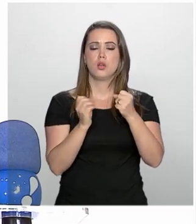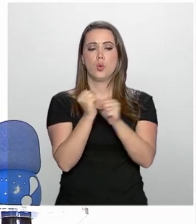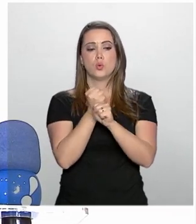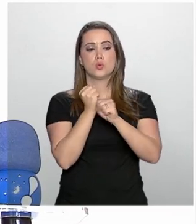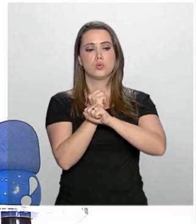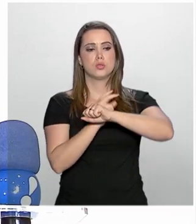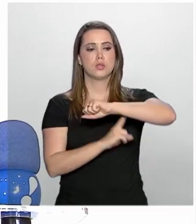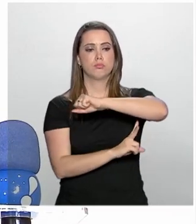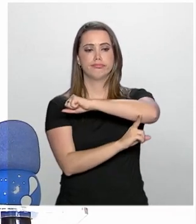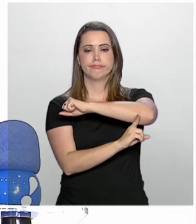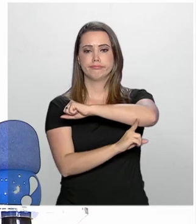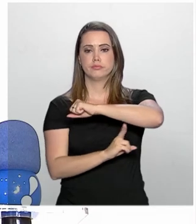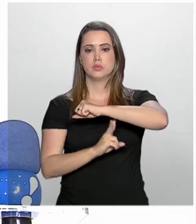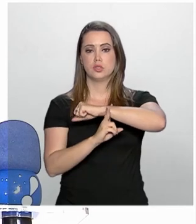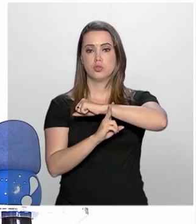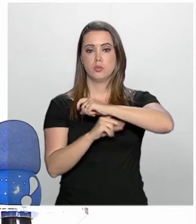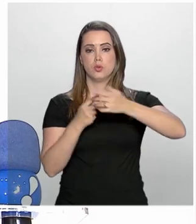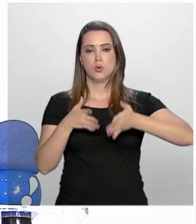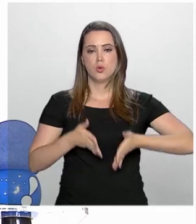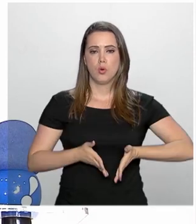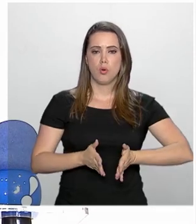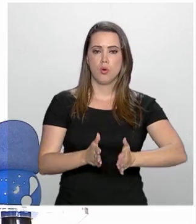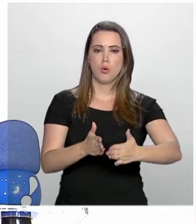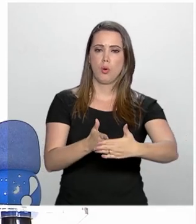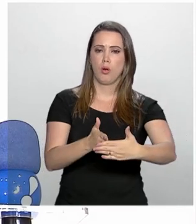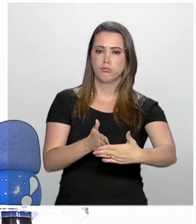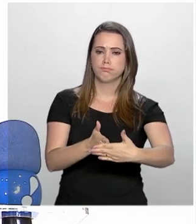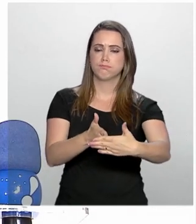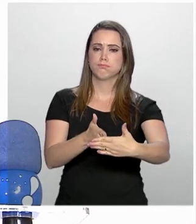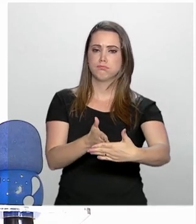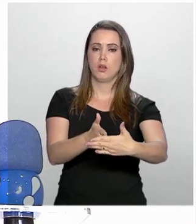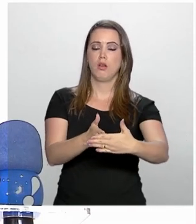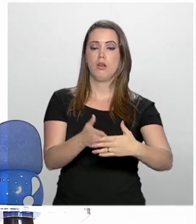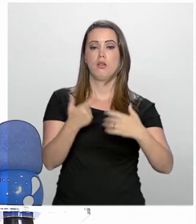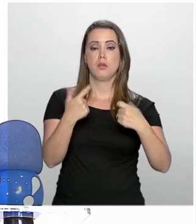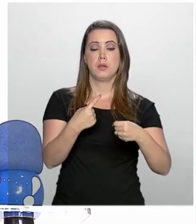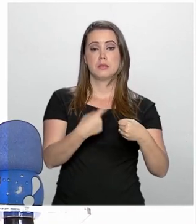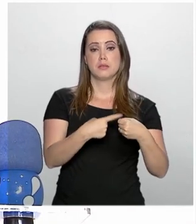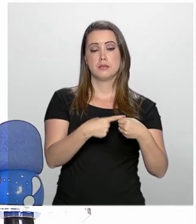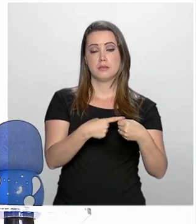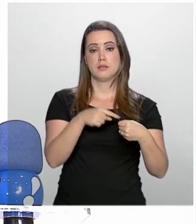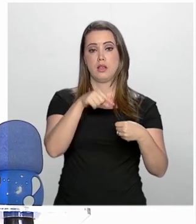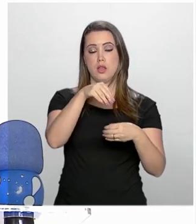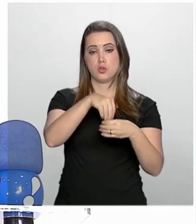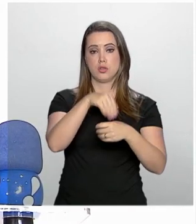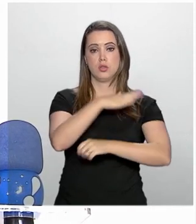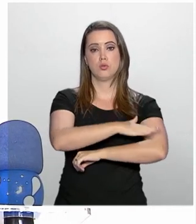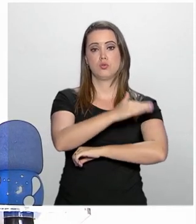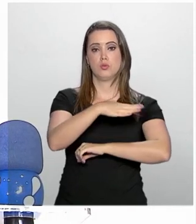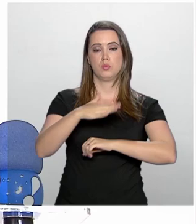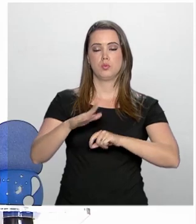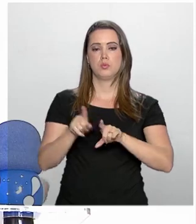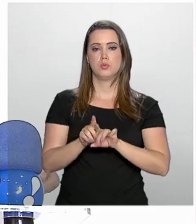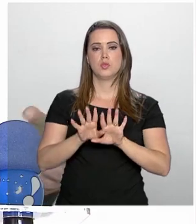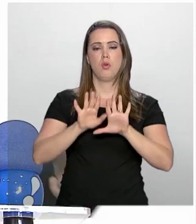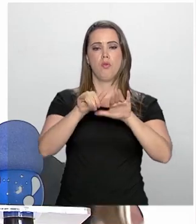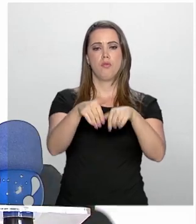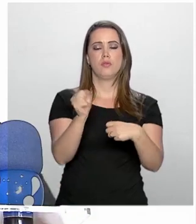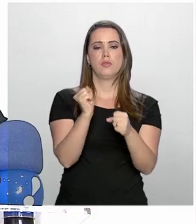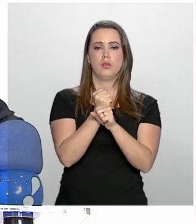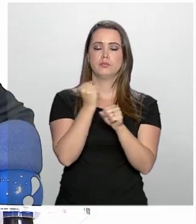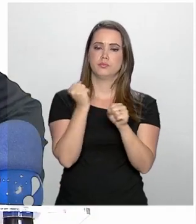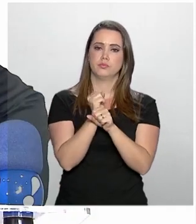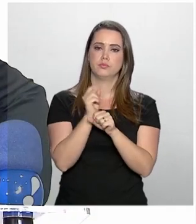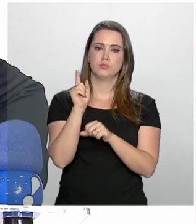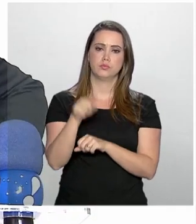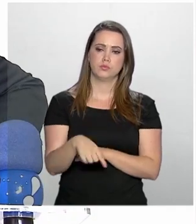interditada no bairro Alberto Flores, em Brumadinho. A previsão para o término da obra